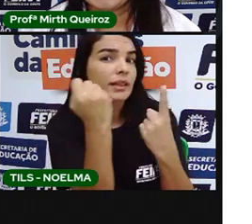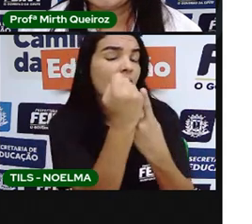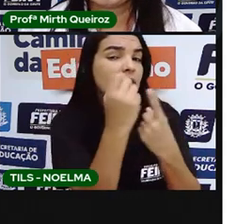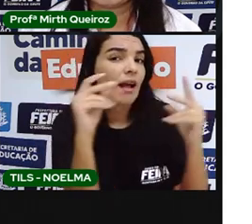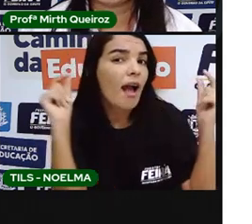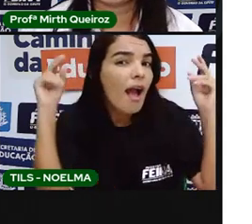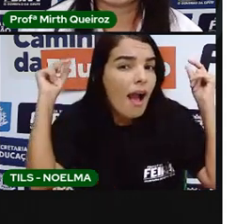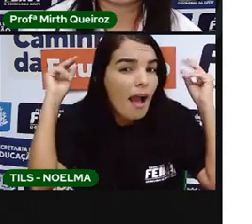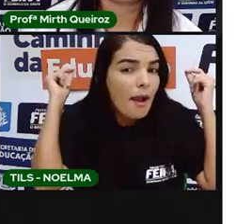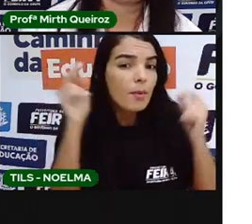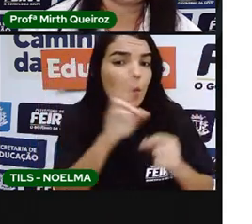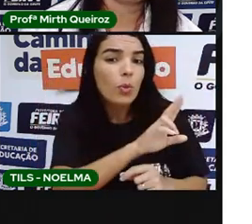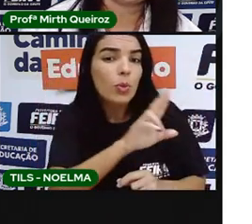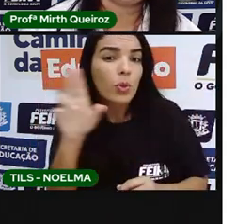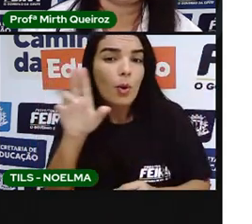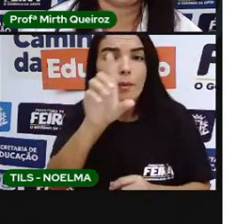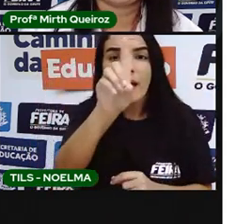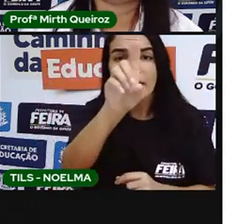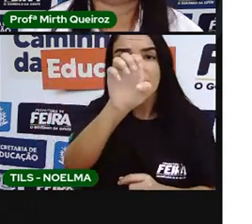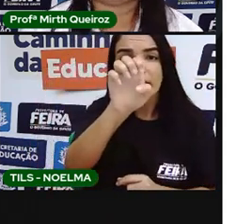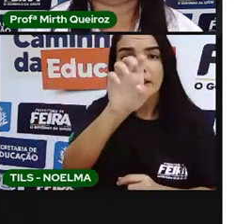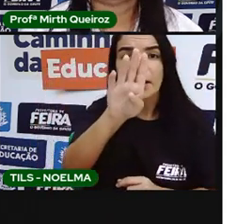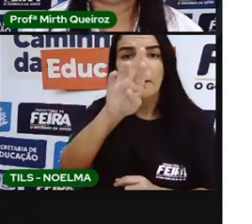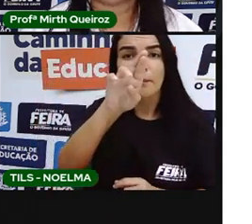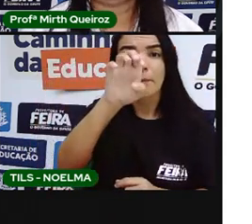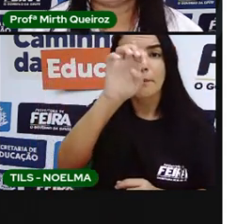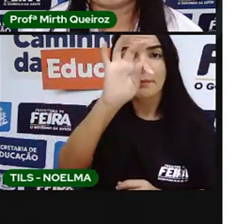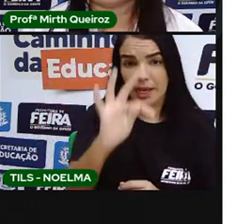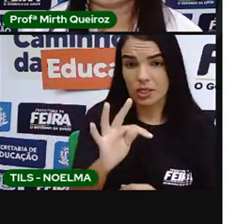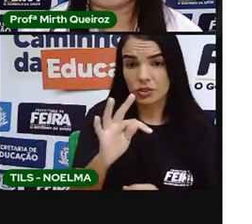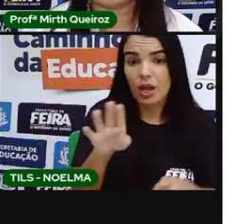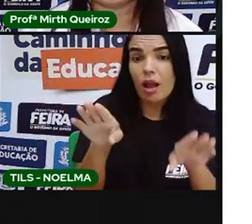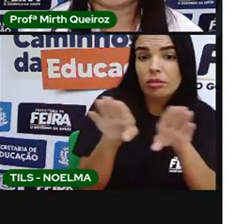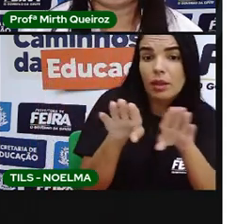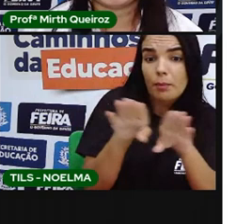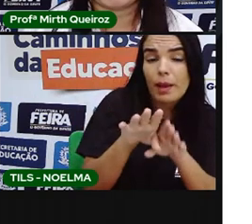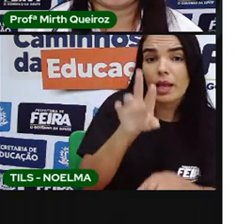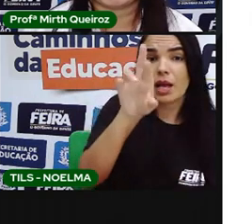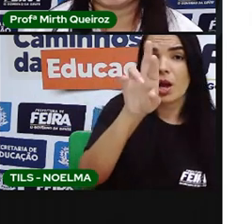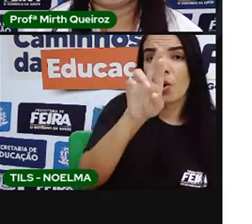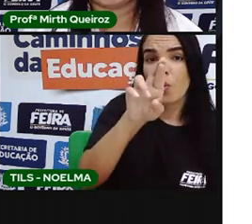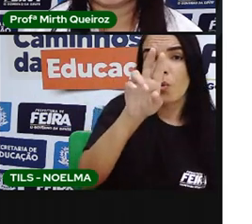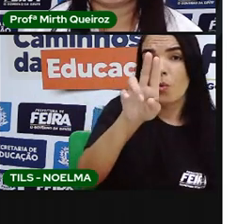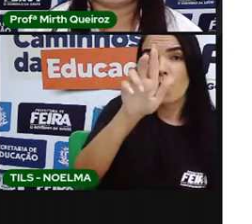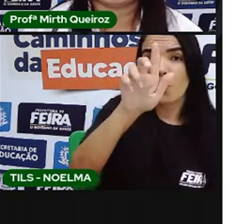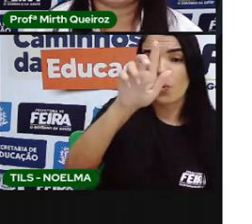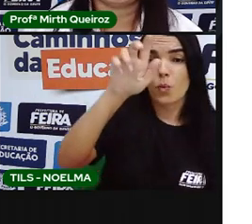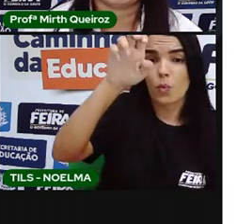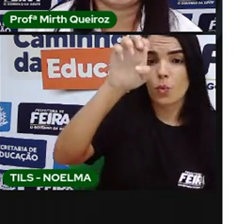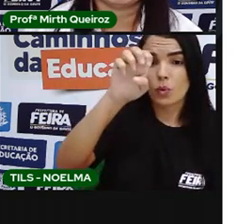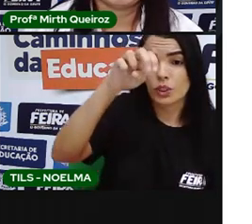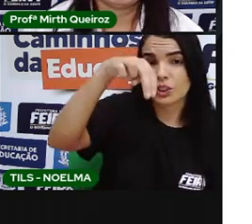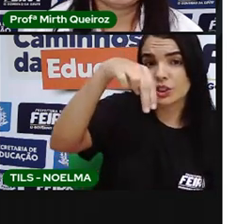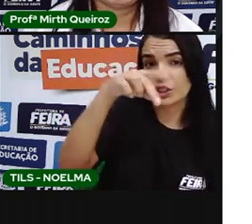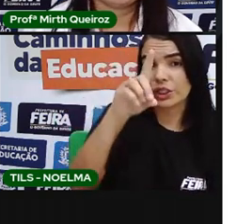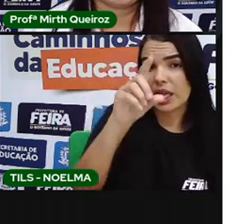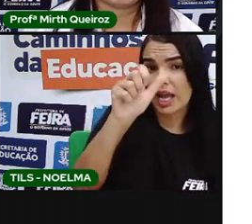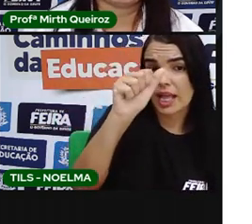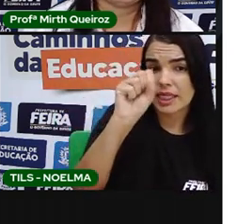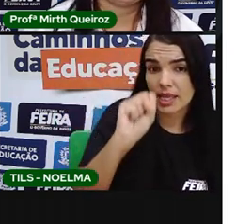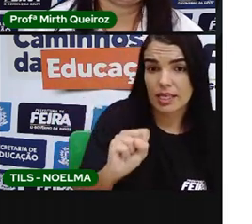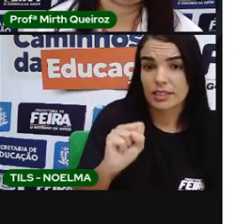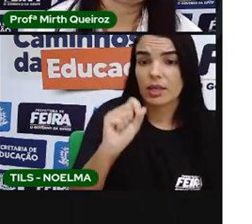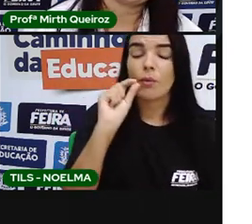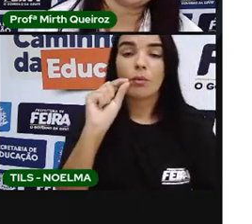Debré e temos o Gênesis. O Gênesis, ele pegou mais ali no final desse período colonial, né? De 1822. E